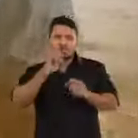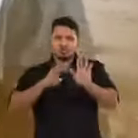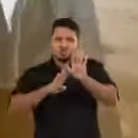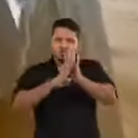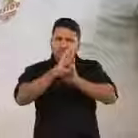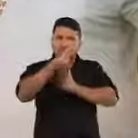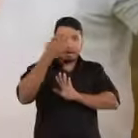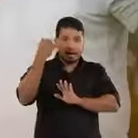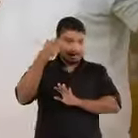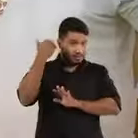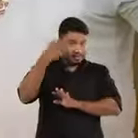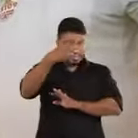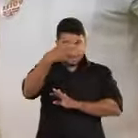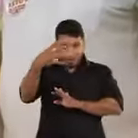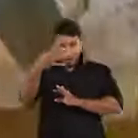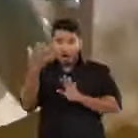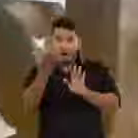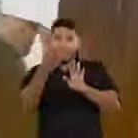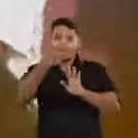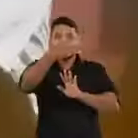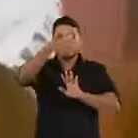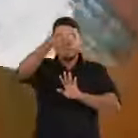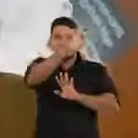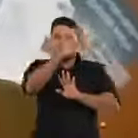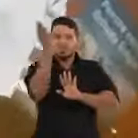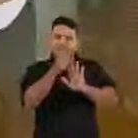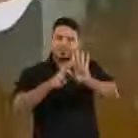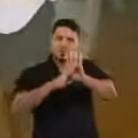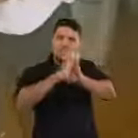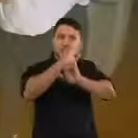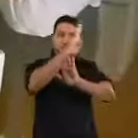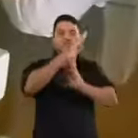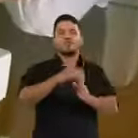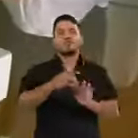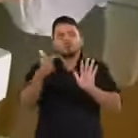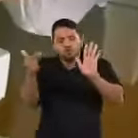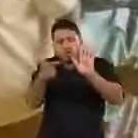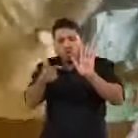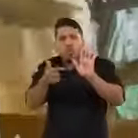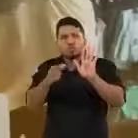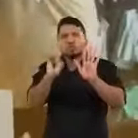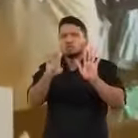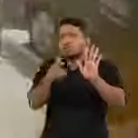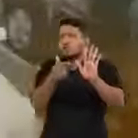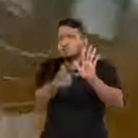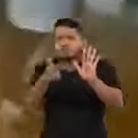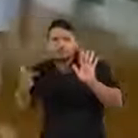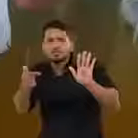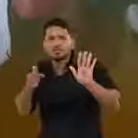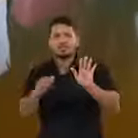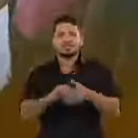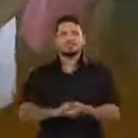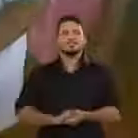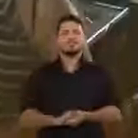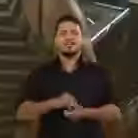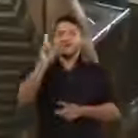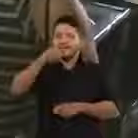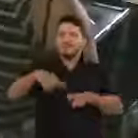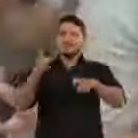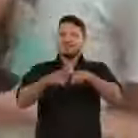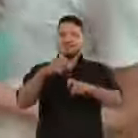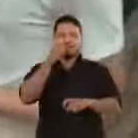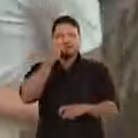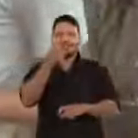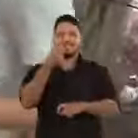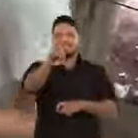Pessoa subiu de 34 para 37% das intenções de voto. O segundo colocado tem 22. É